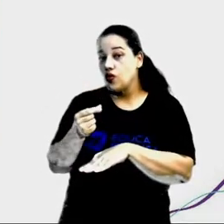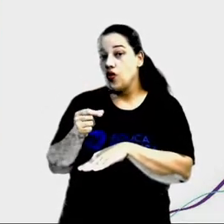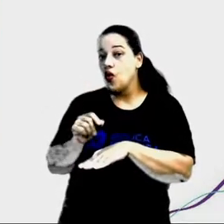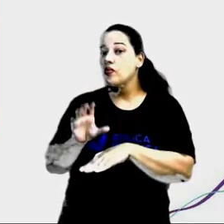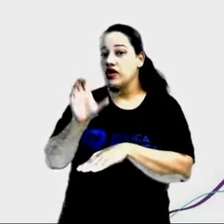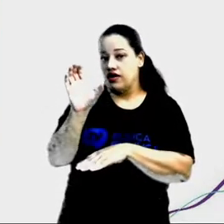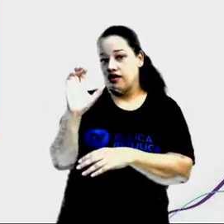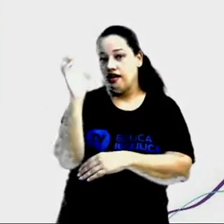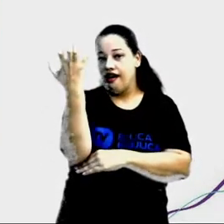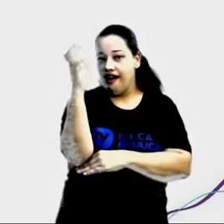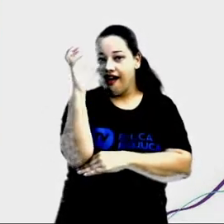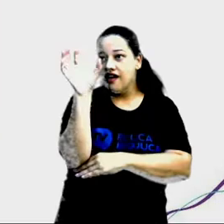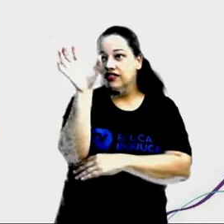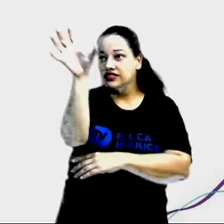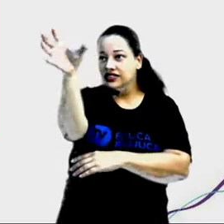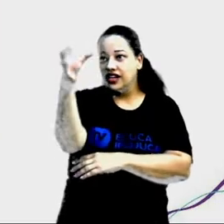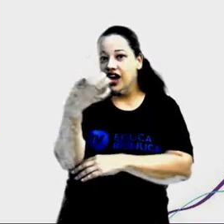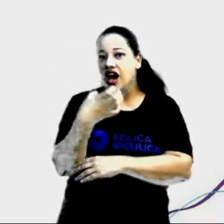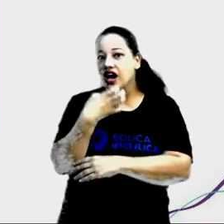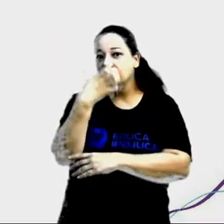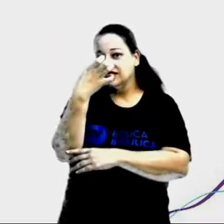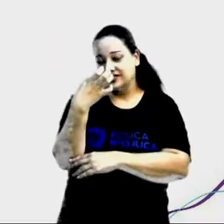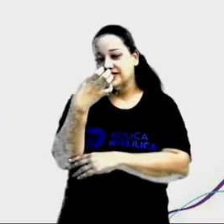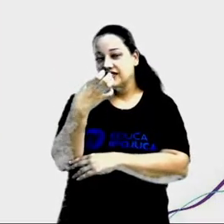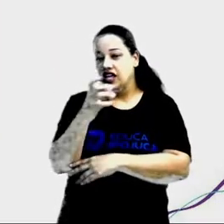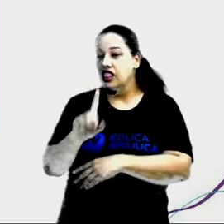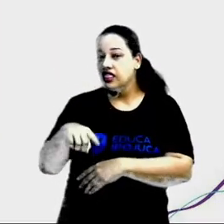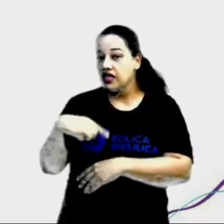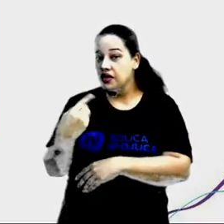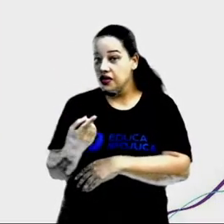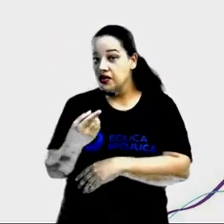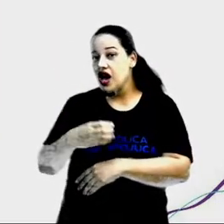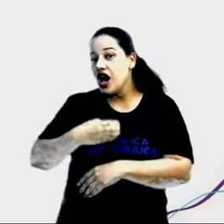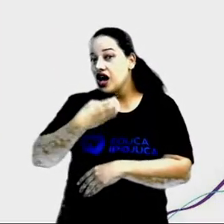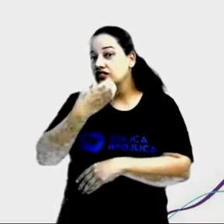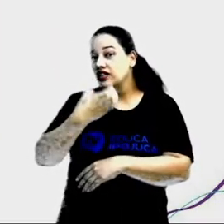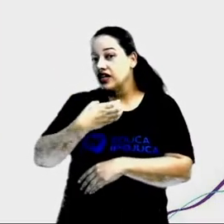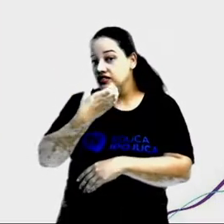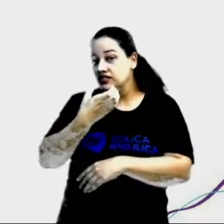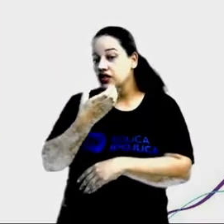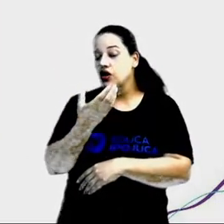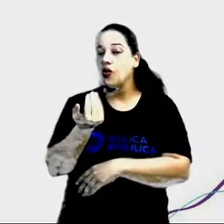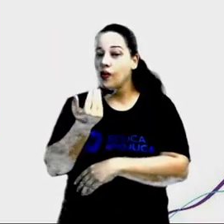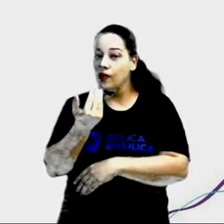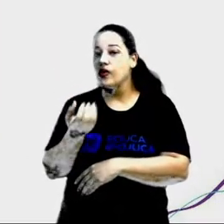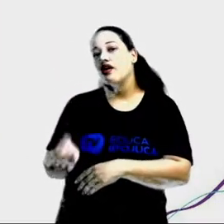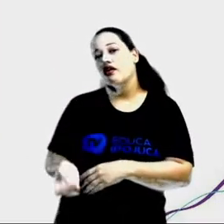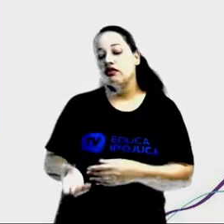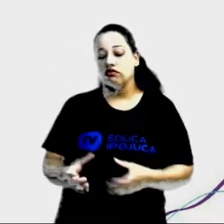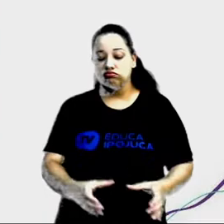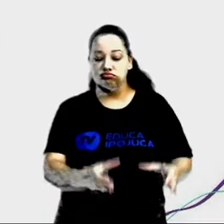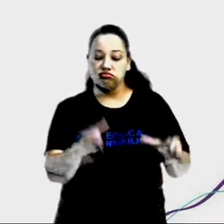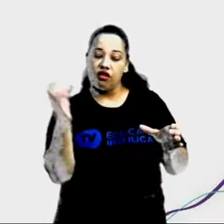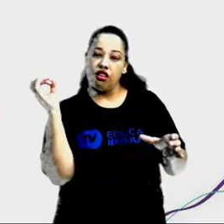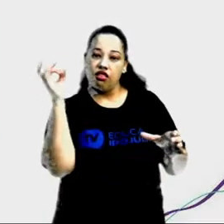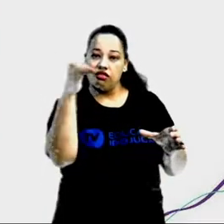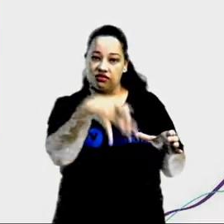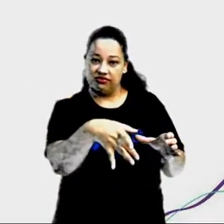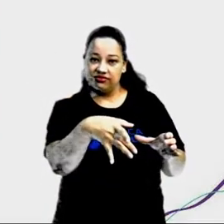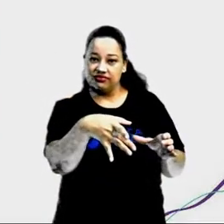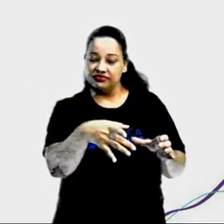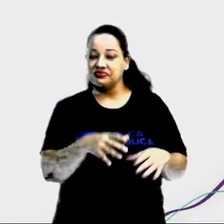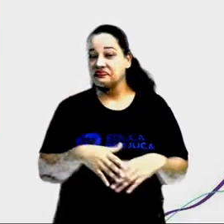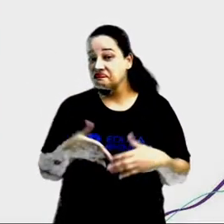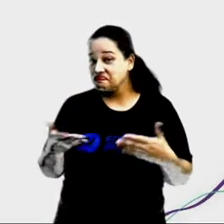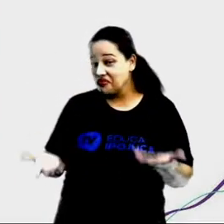árvore. E depois de comer a maçã, jogou o restinho na lixeira. Oh,